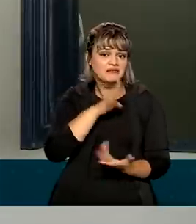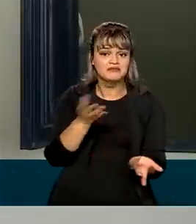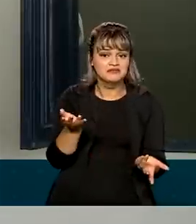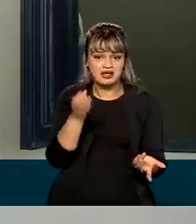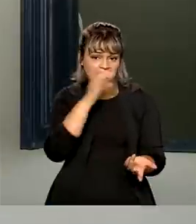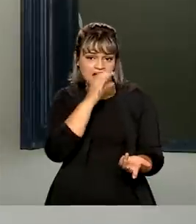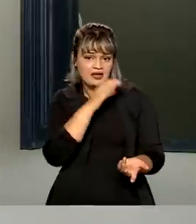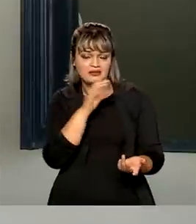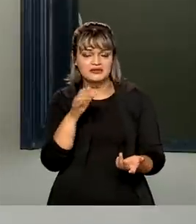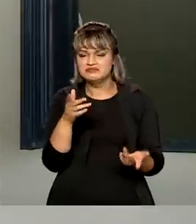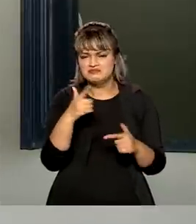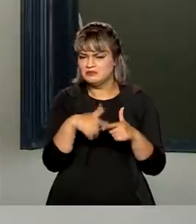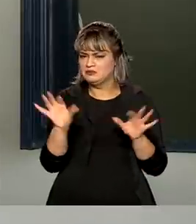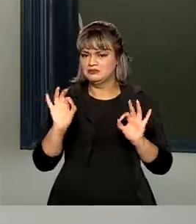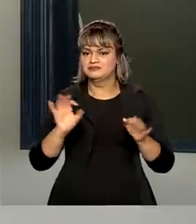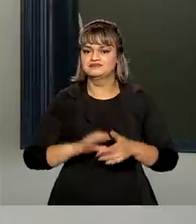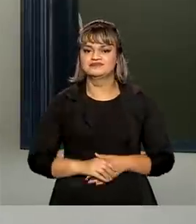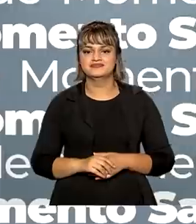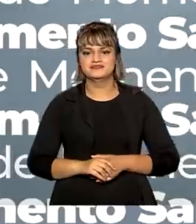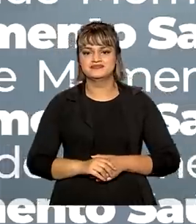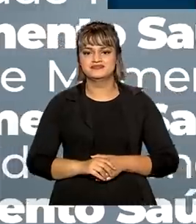sabe? Não tem problema nenhum.